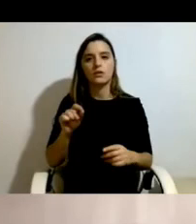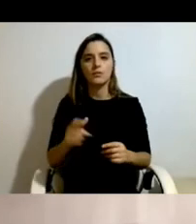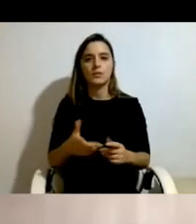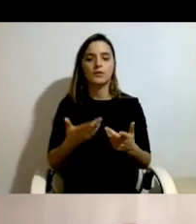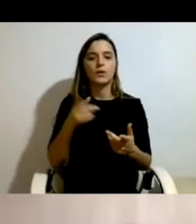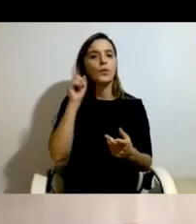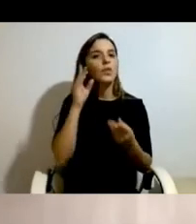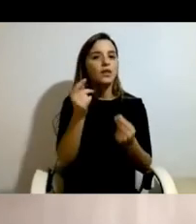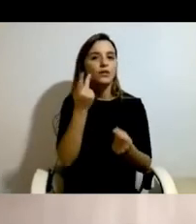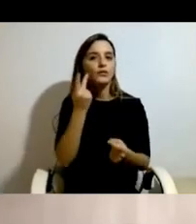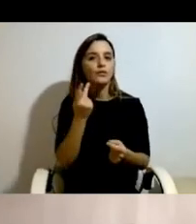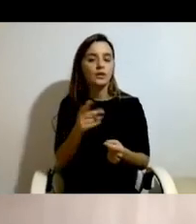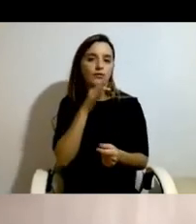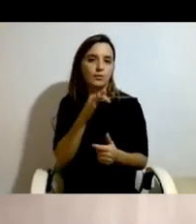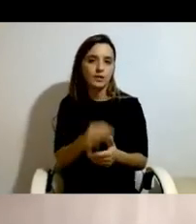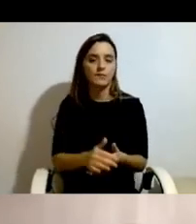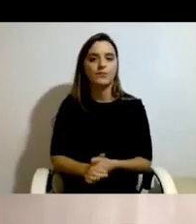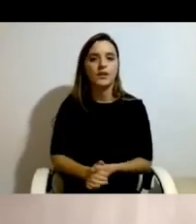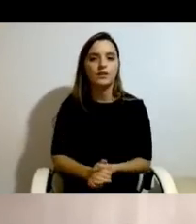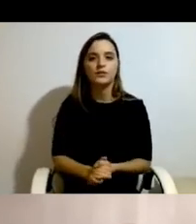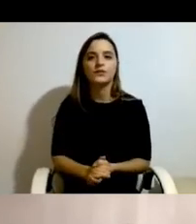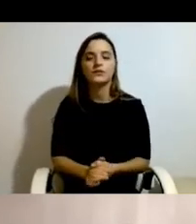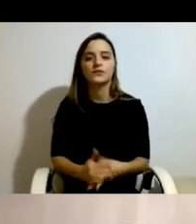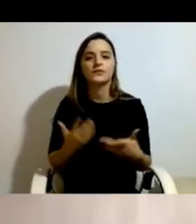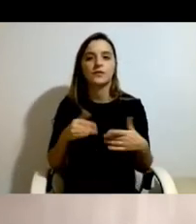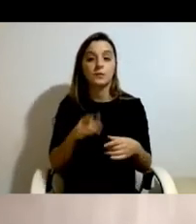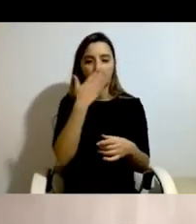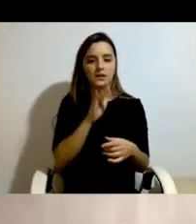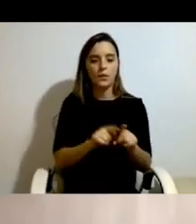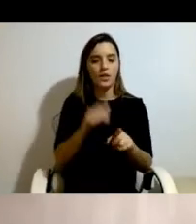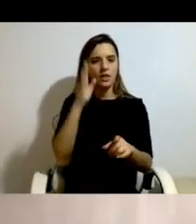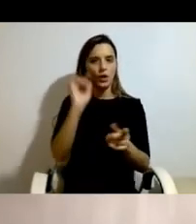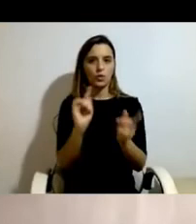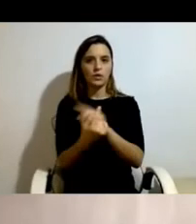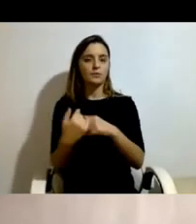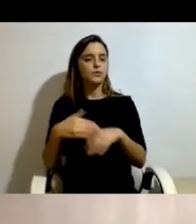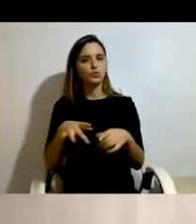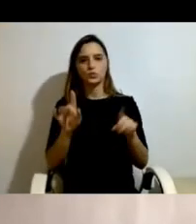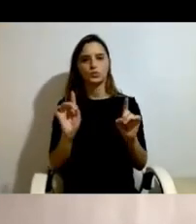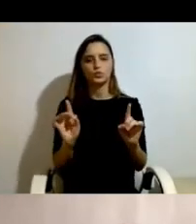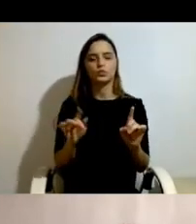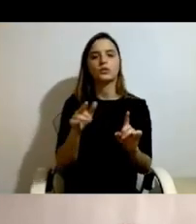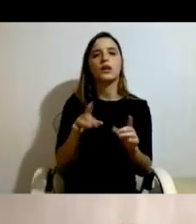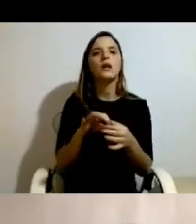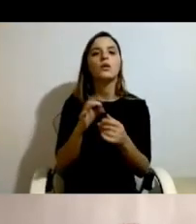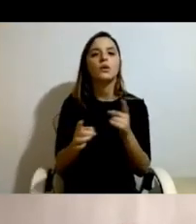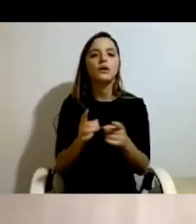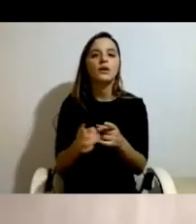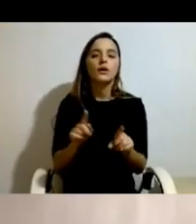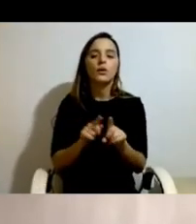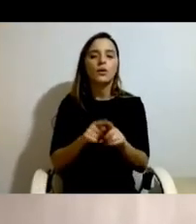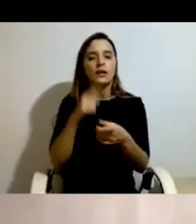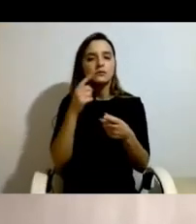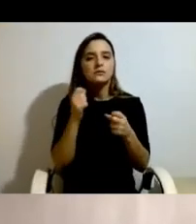de vida das famílias. Isto parece contraditório, mas não é contraditório. Isto teve a ver inicialmente com uma resistência à mudança